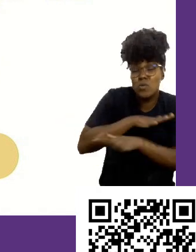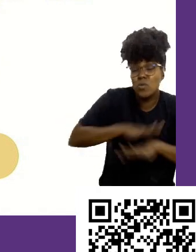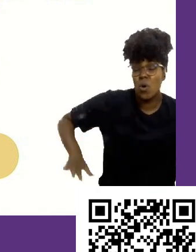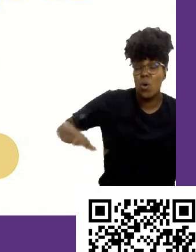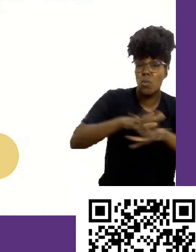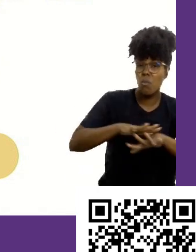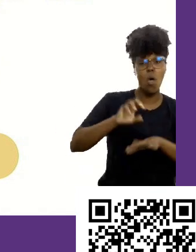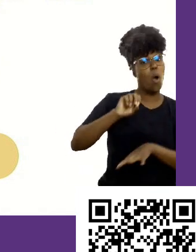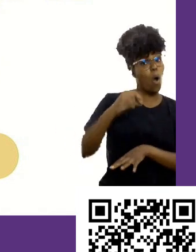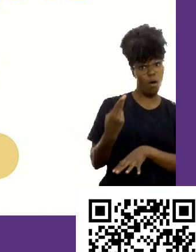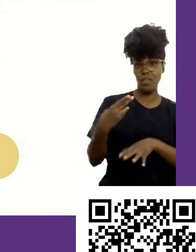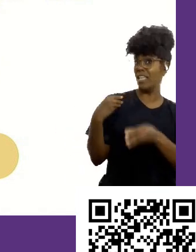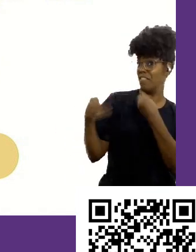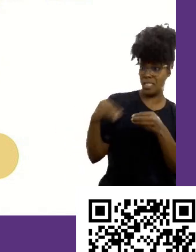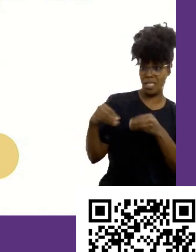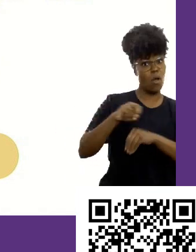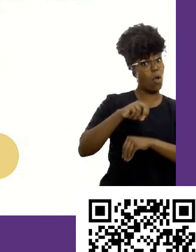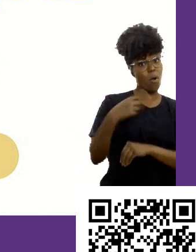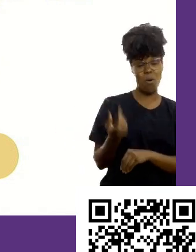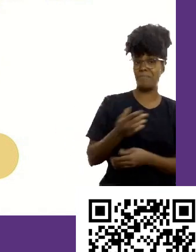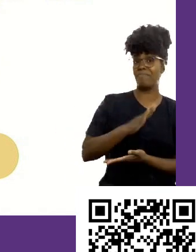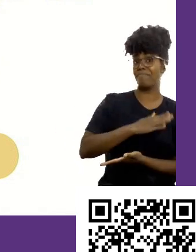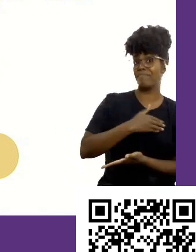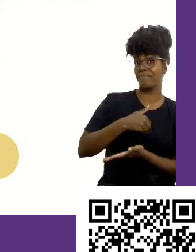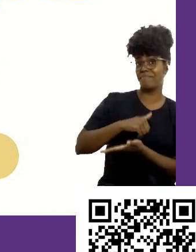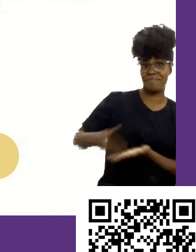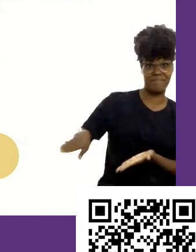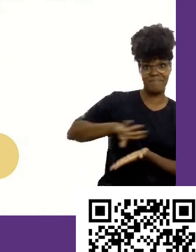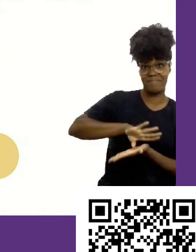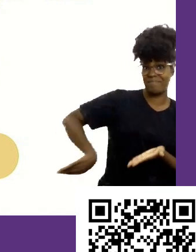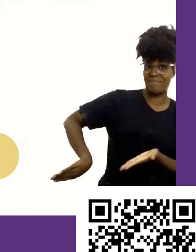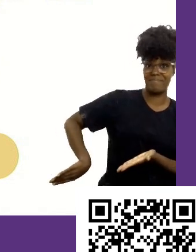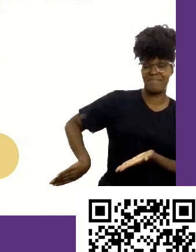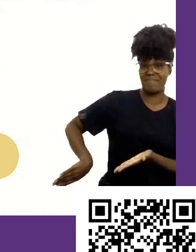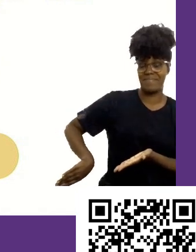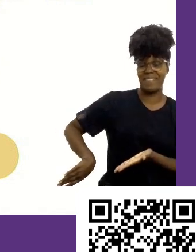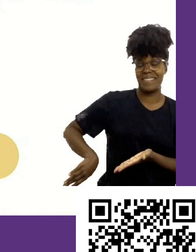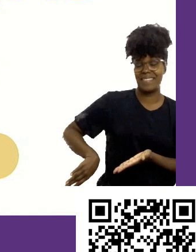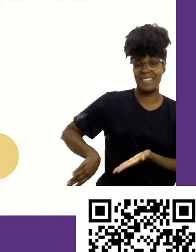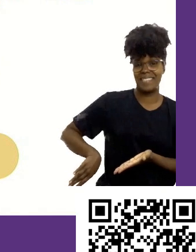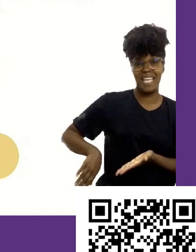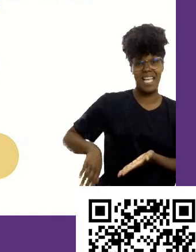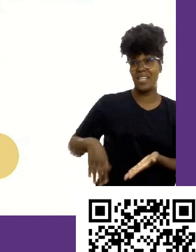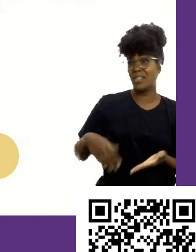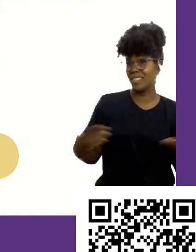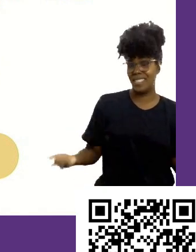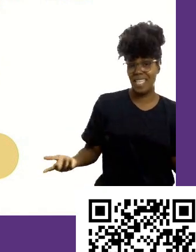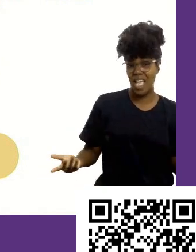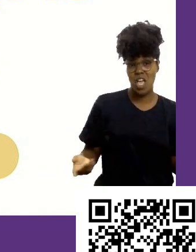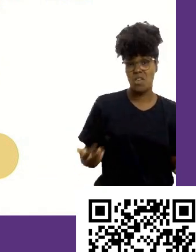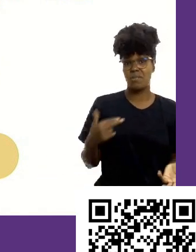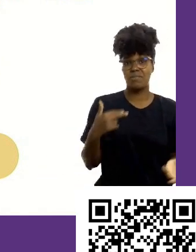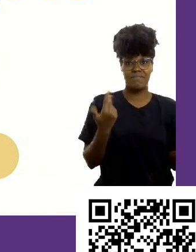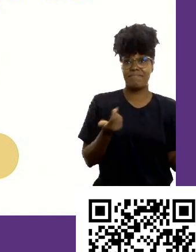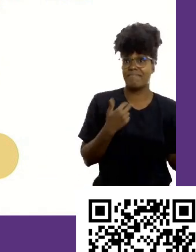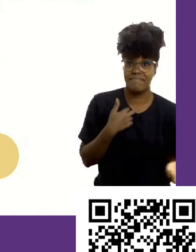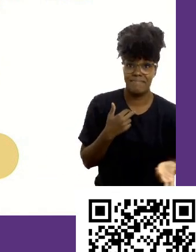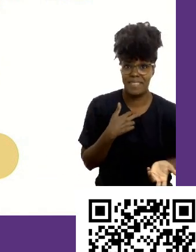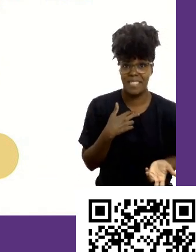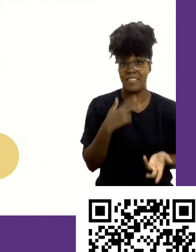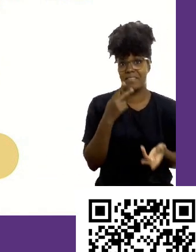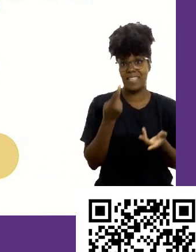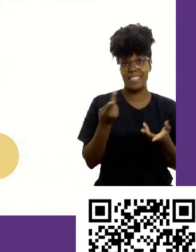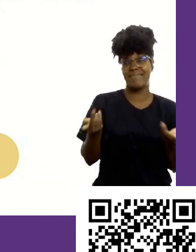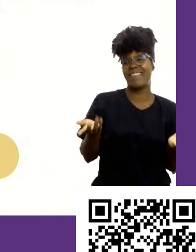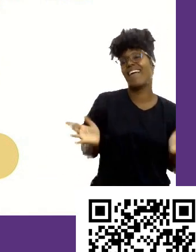flexível, ou você está fora. Ponto. Não dá para falar com romantismo disso aqui, não. Não, vou